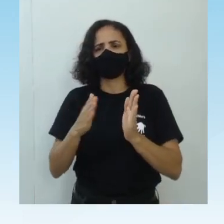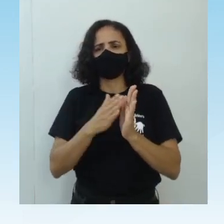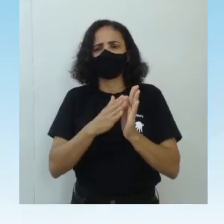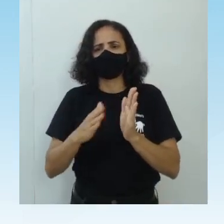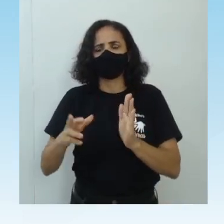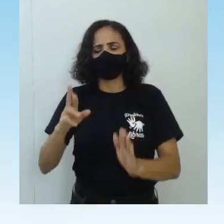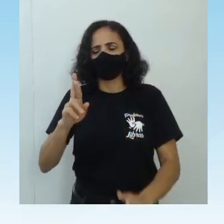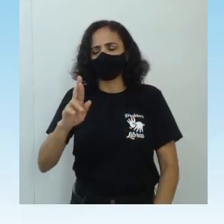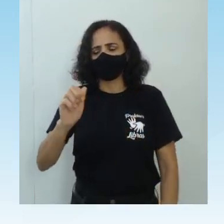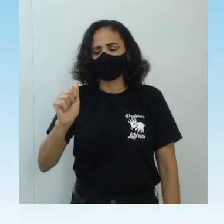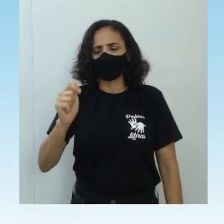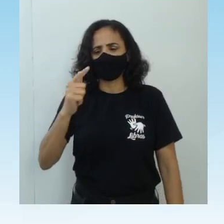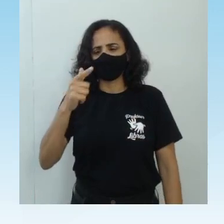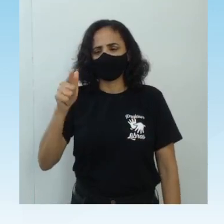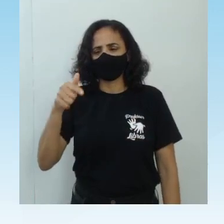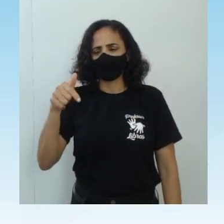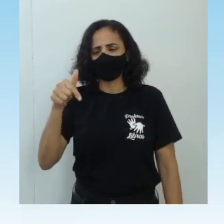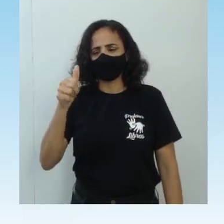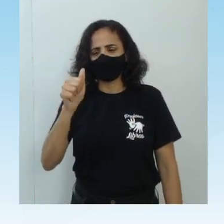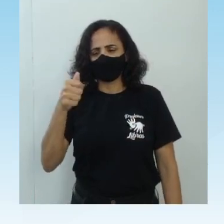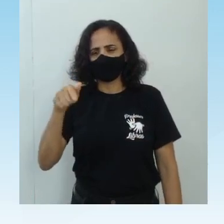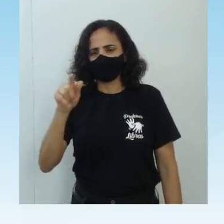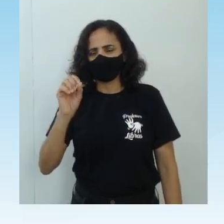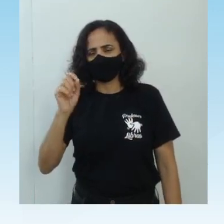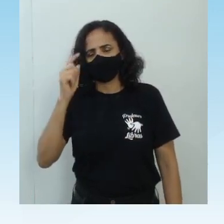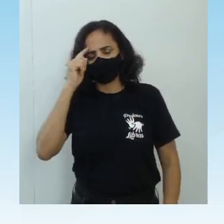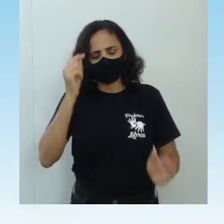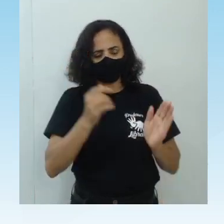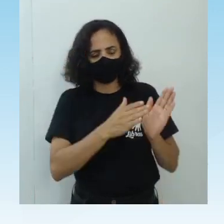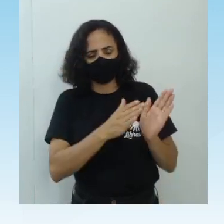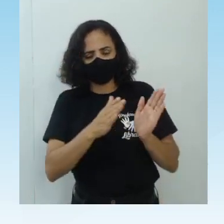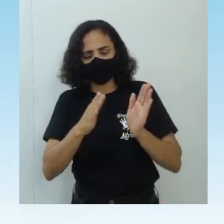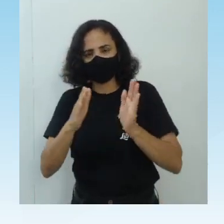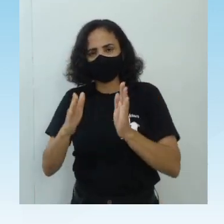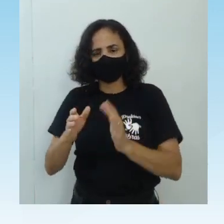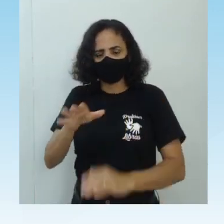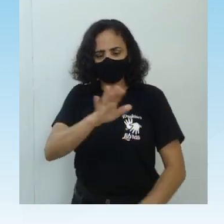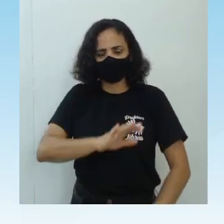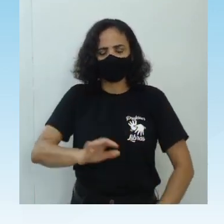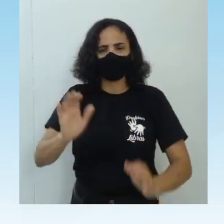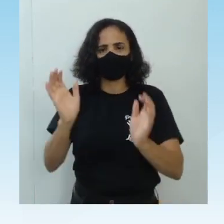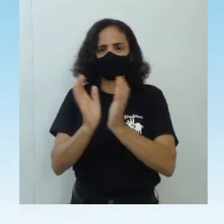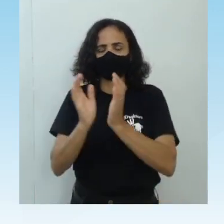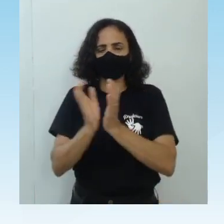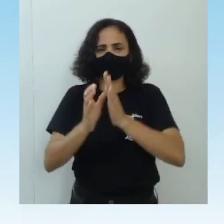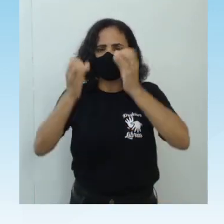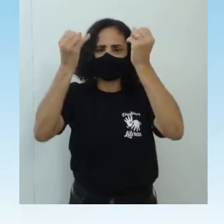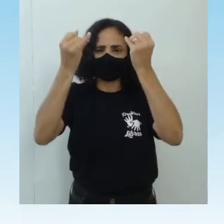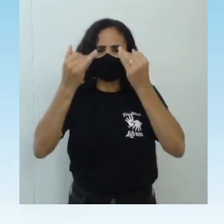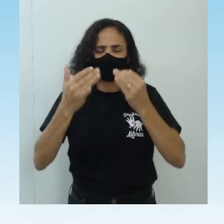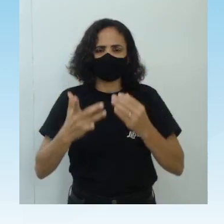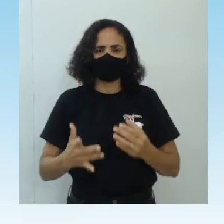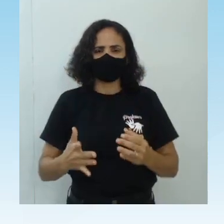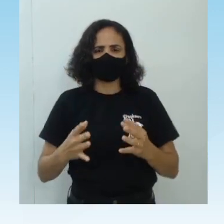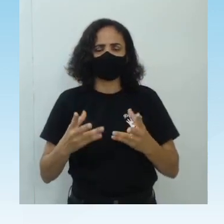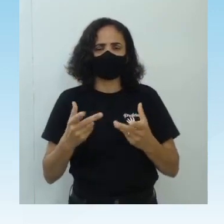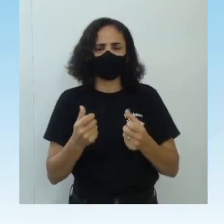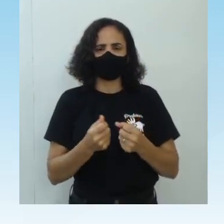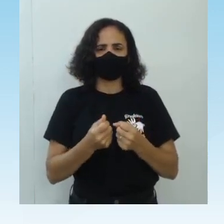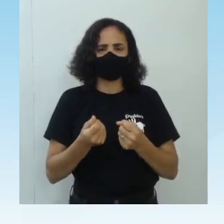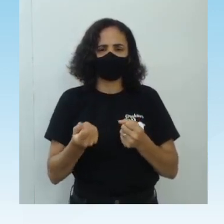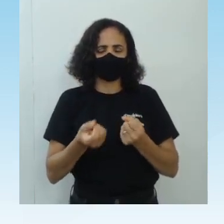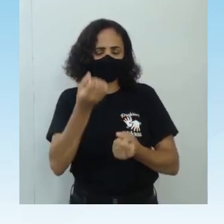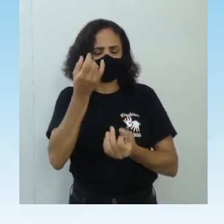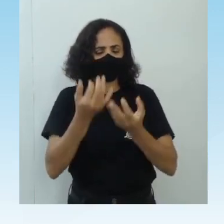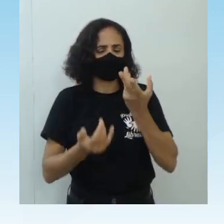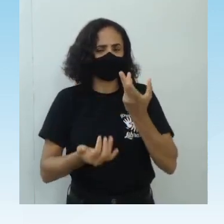a razão. E aí, entre os pré-socráticos, os pré-socráticos eles tentam explicar um pouco da origem de todas as coisas através do